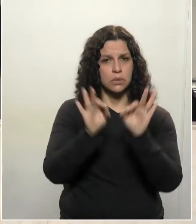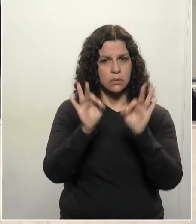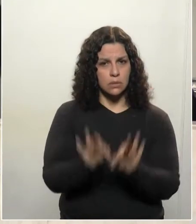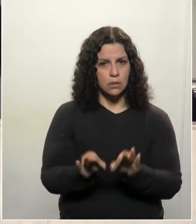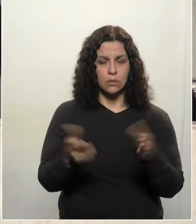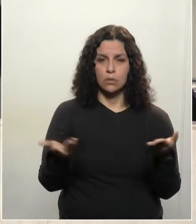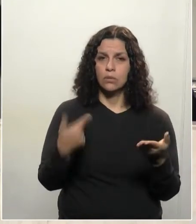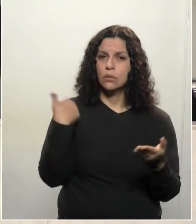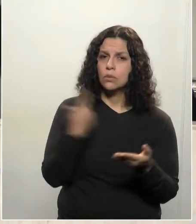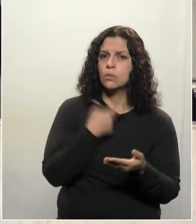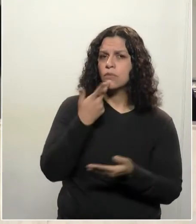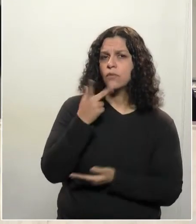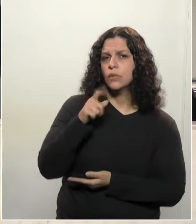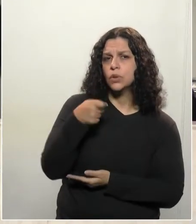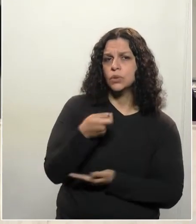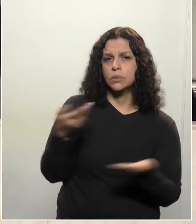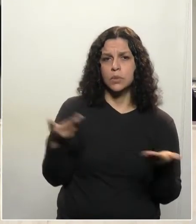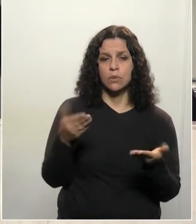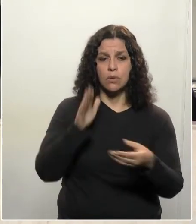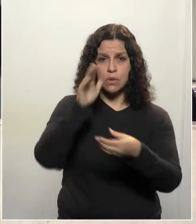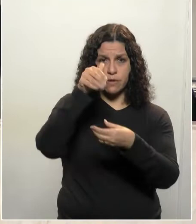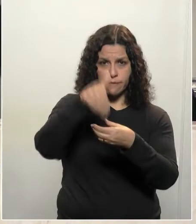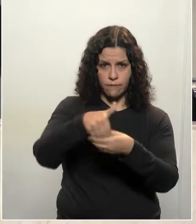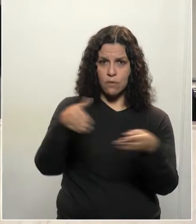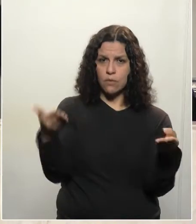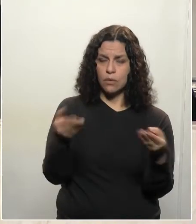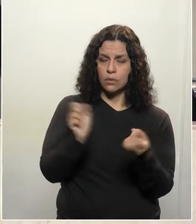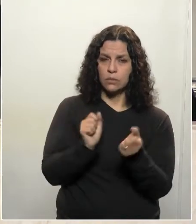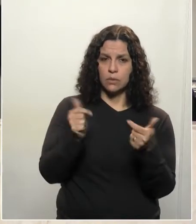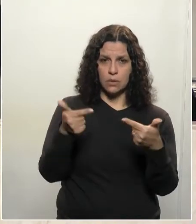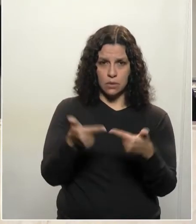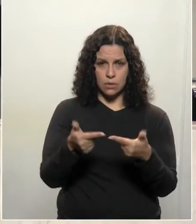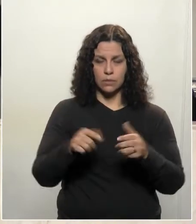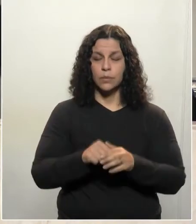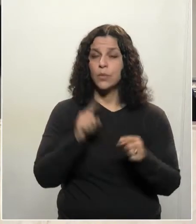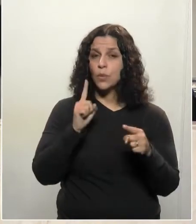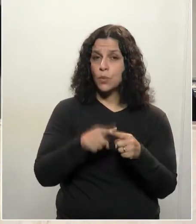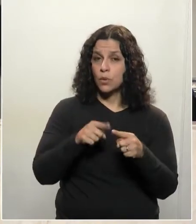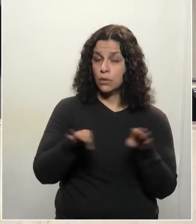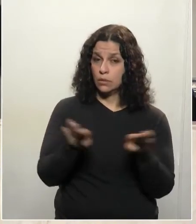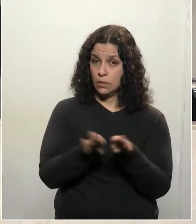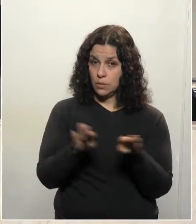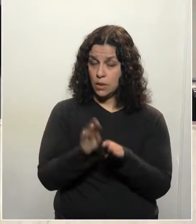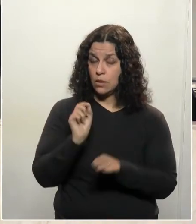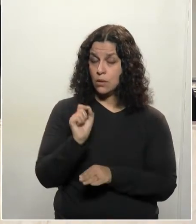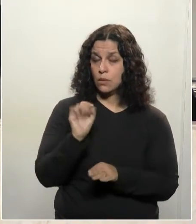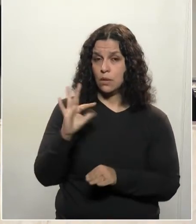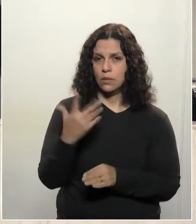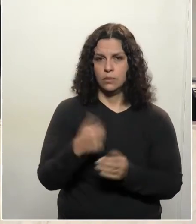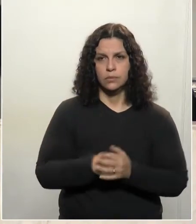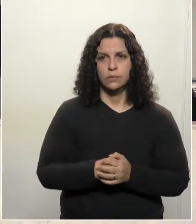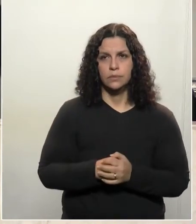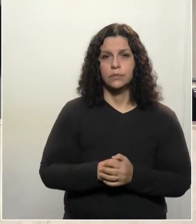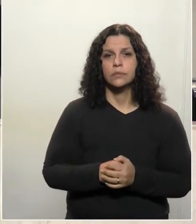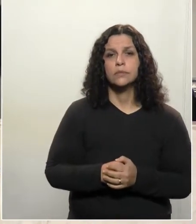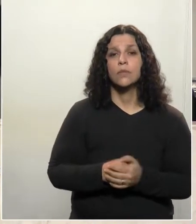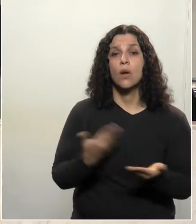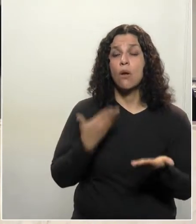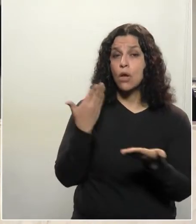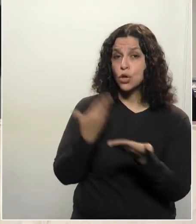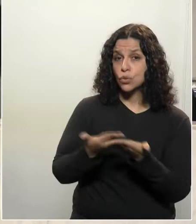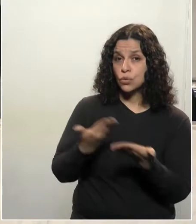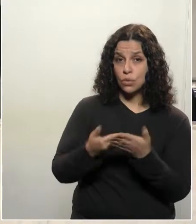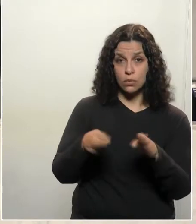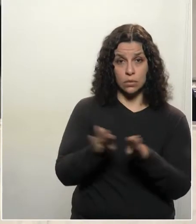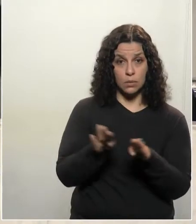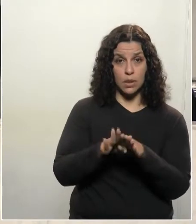para tratar, para ser votado por esse plenário. Por outro lado, ele deve ter estudado,